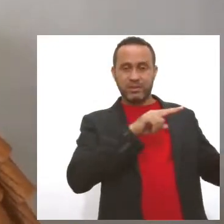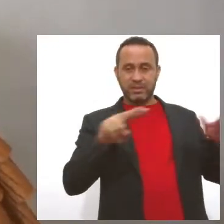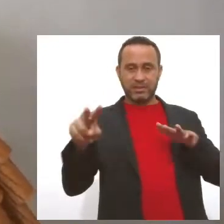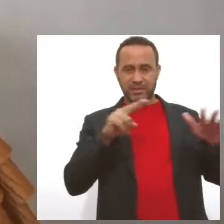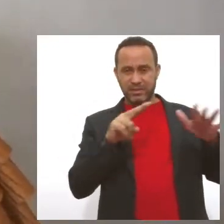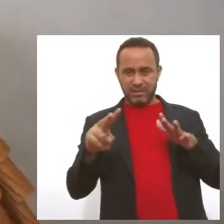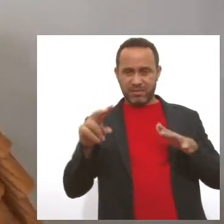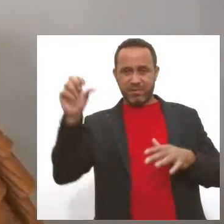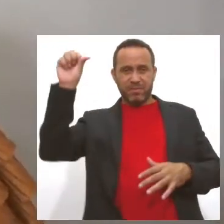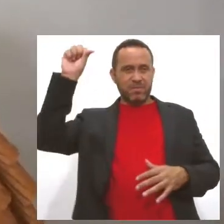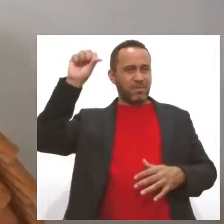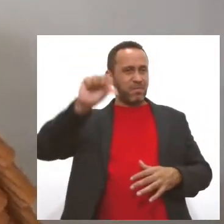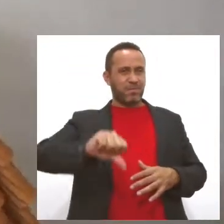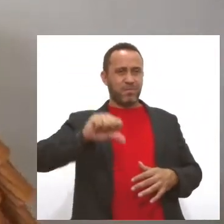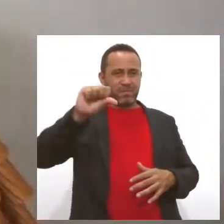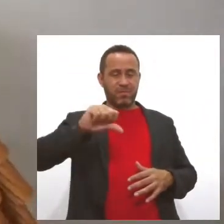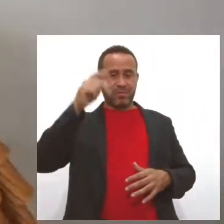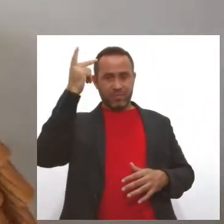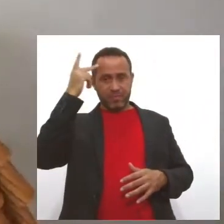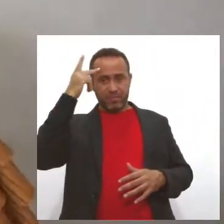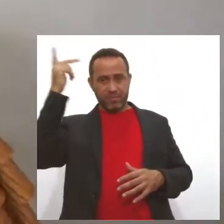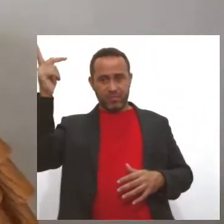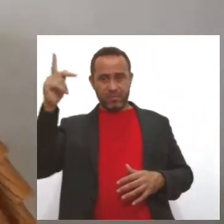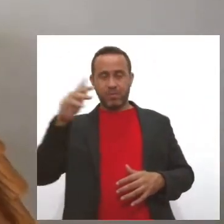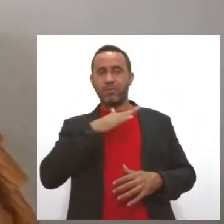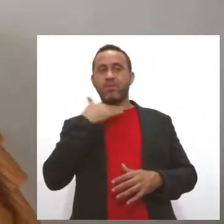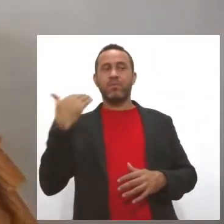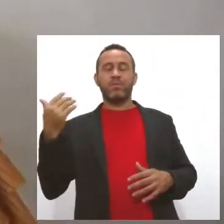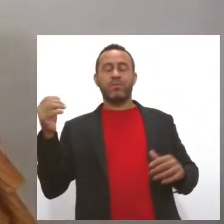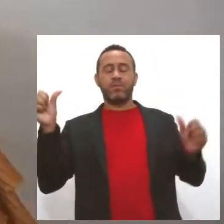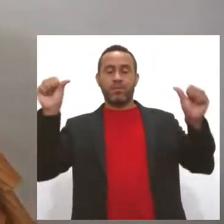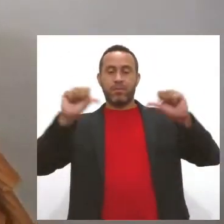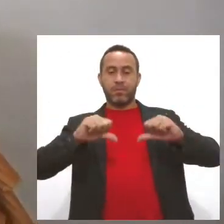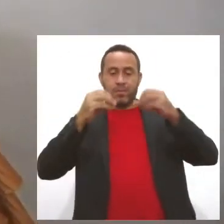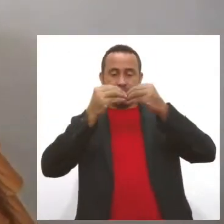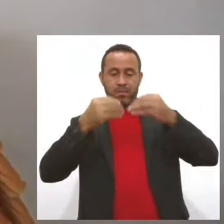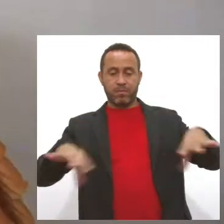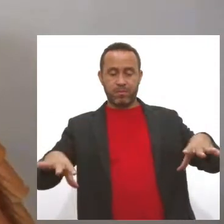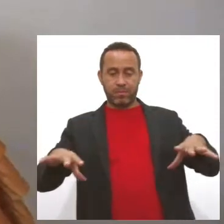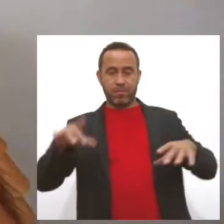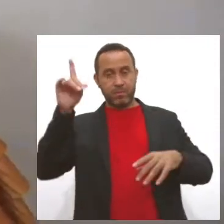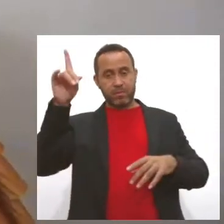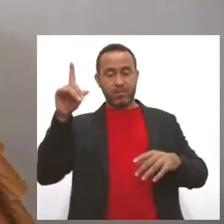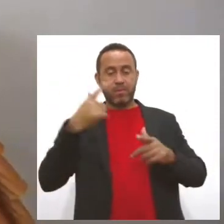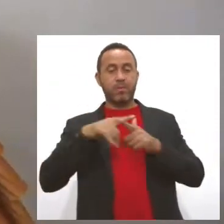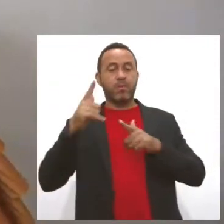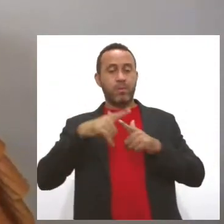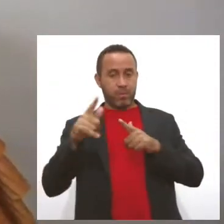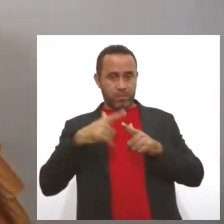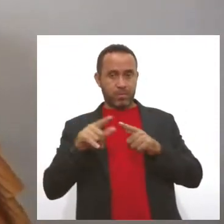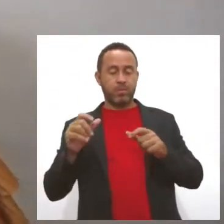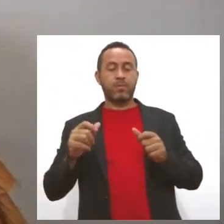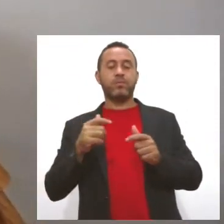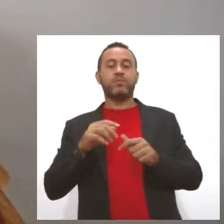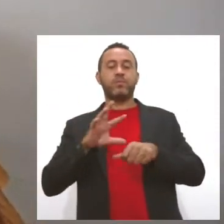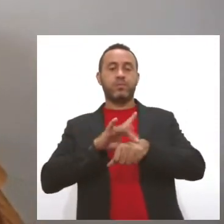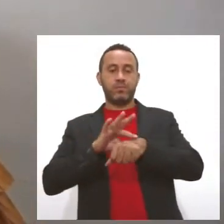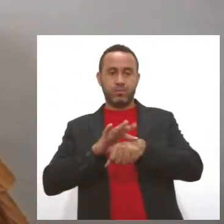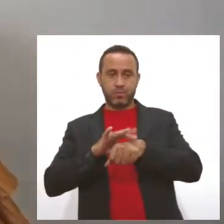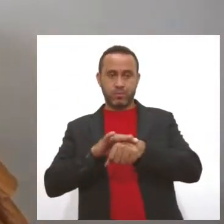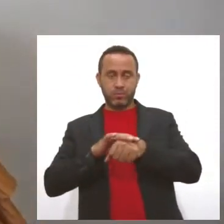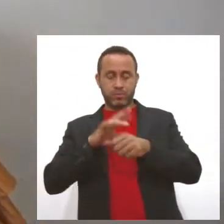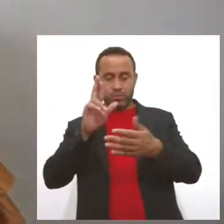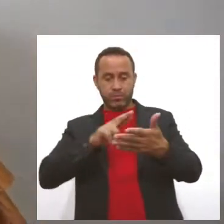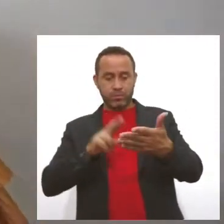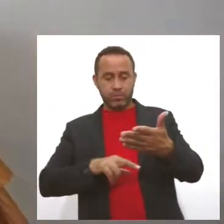da Covid. Em quatro semanas, aumentou em 54% o número de casos. E como eu falei aqui sobre a mutação da Covid,